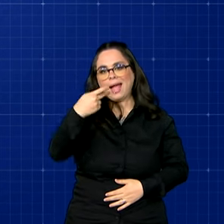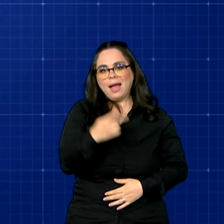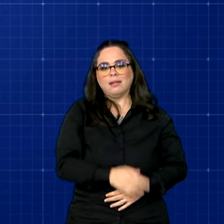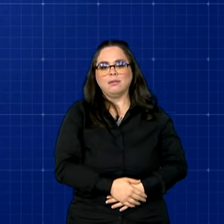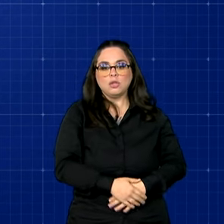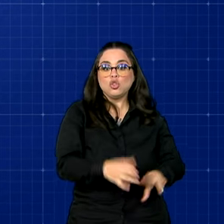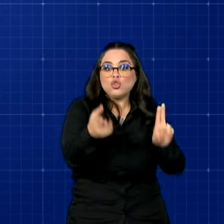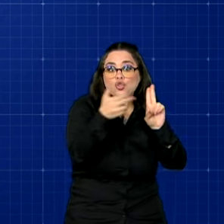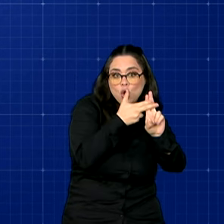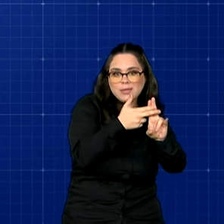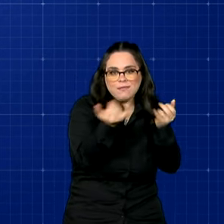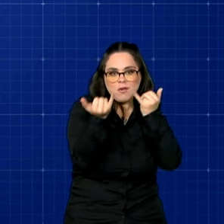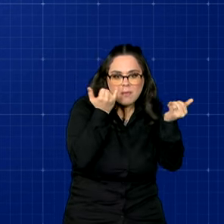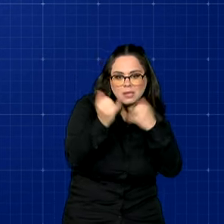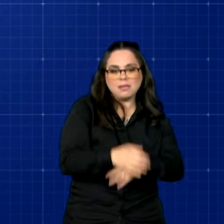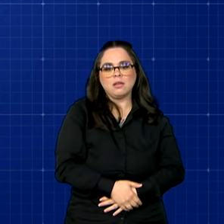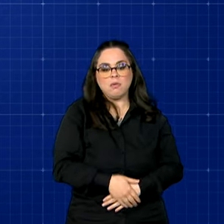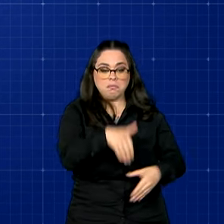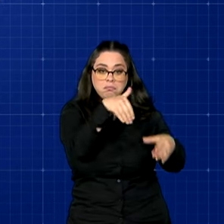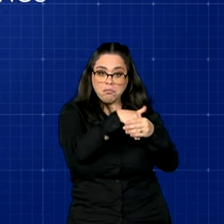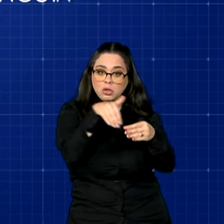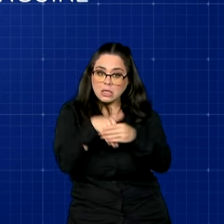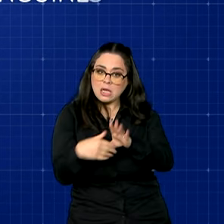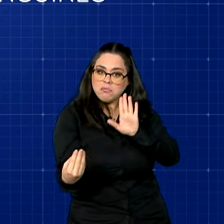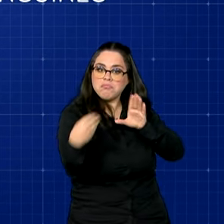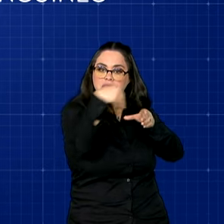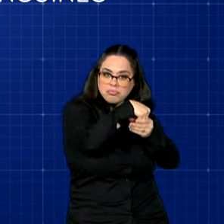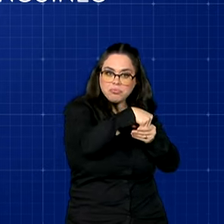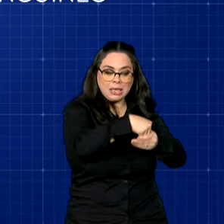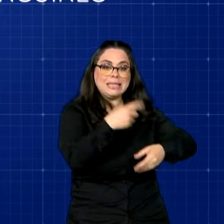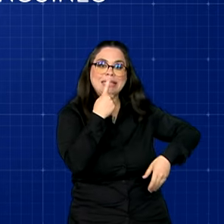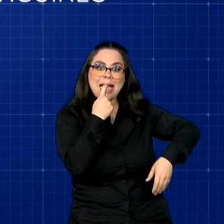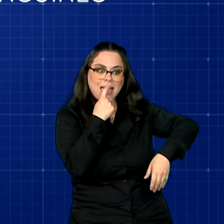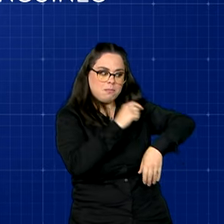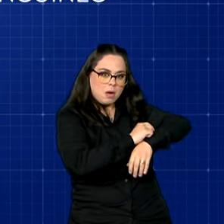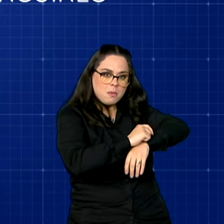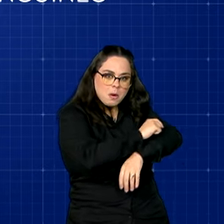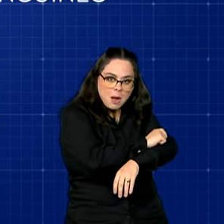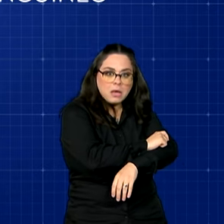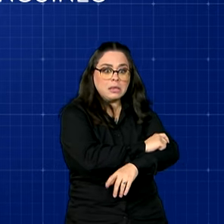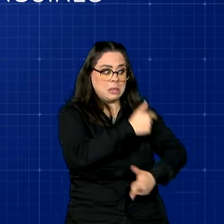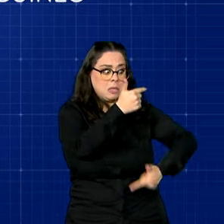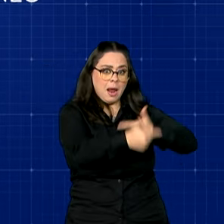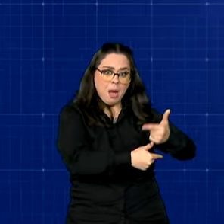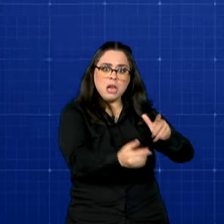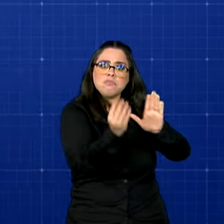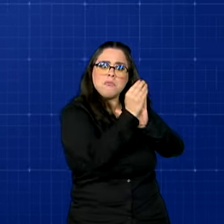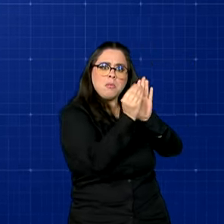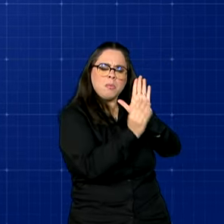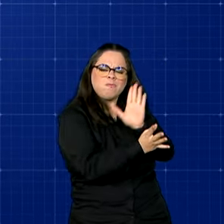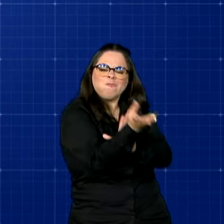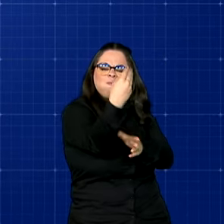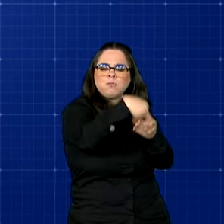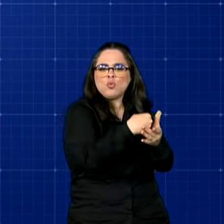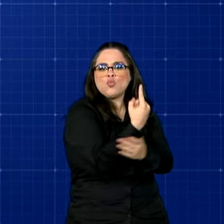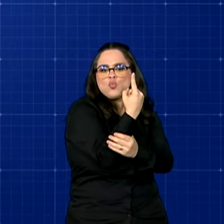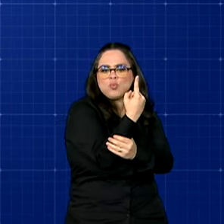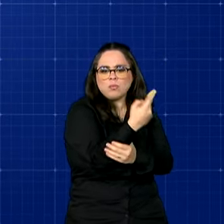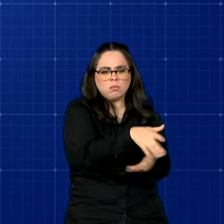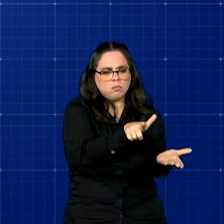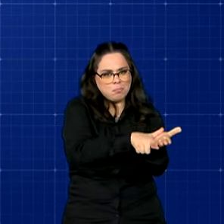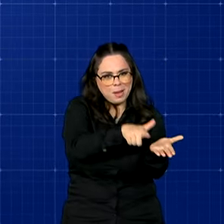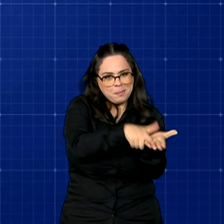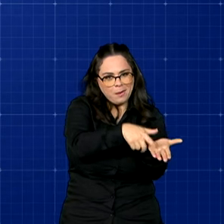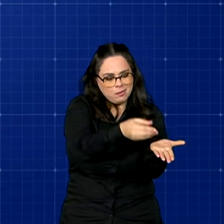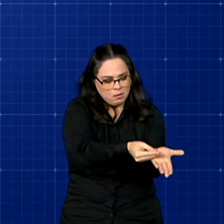do Sistema Único de Saúde, título de eleitor, tipo sanguíneo, carteira de trabalho, entre outros. A versão física da